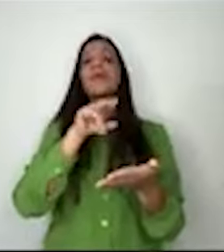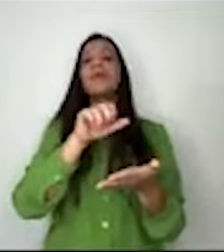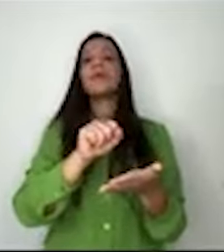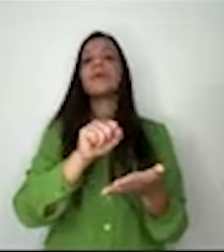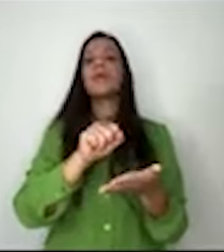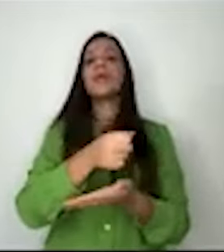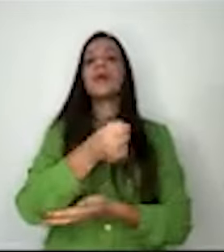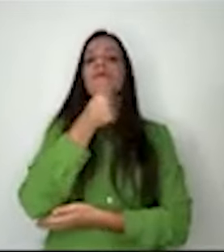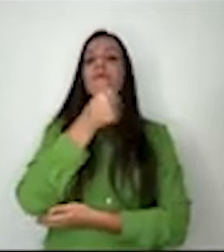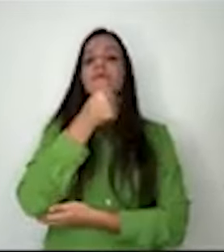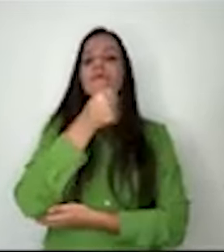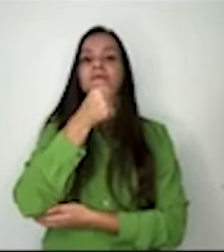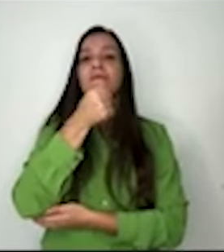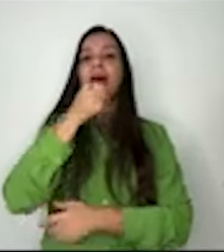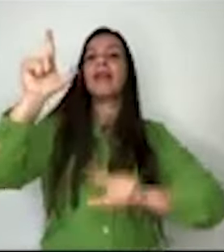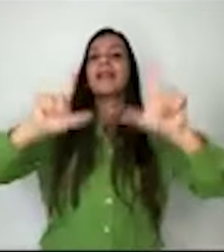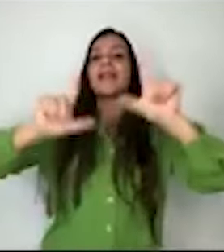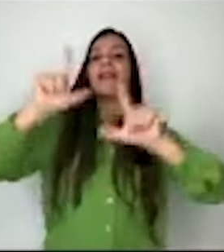esportivo da TV Globo.